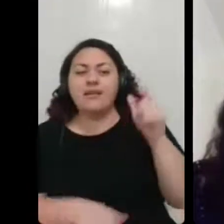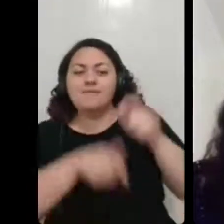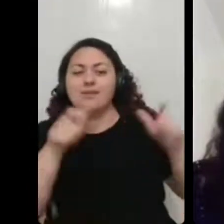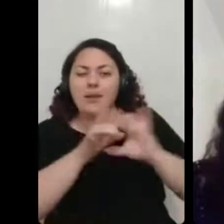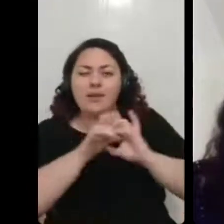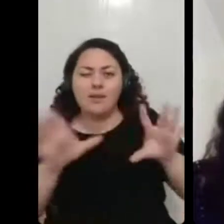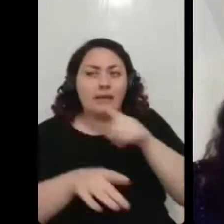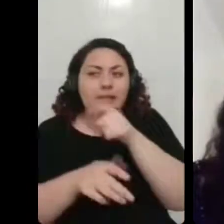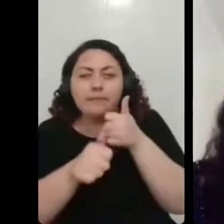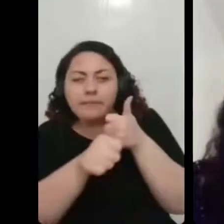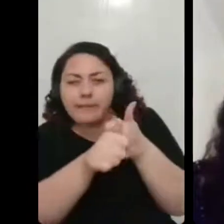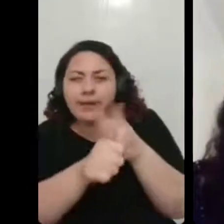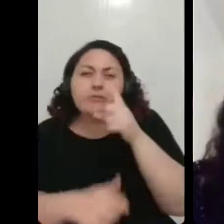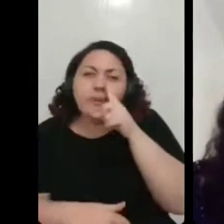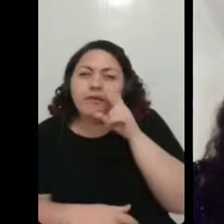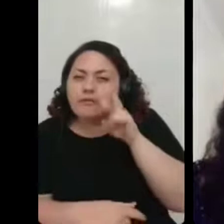próximo dela.